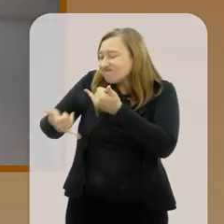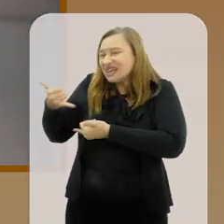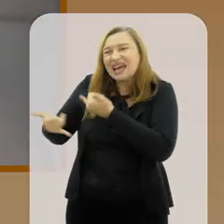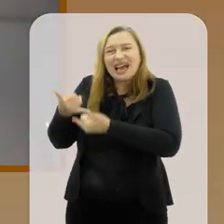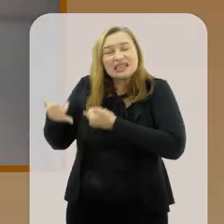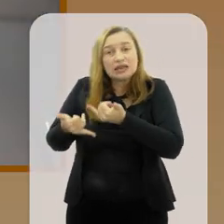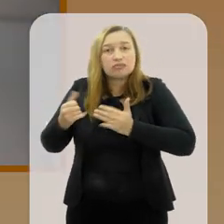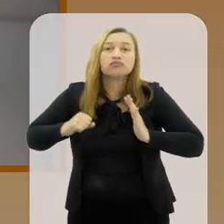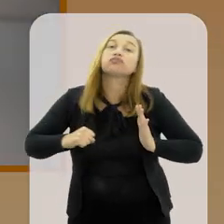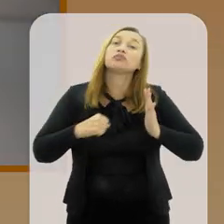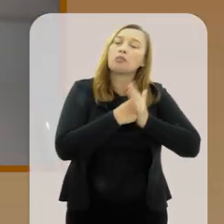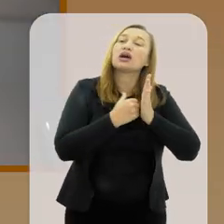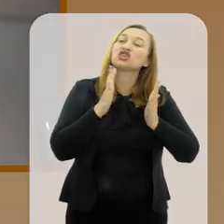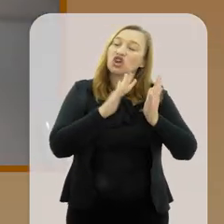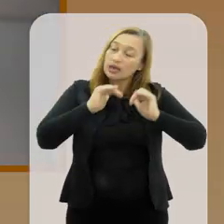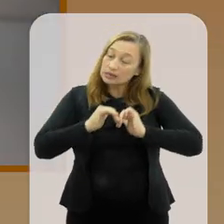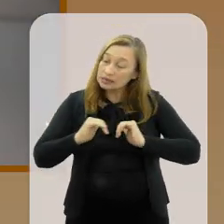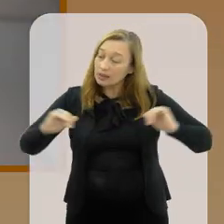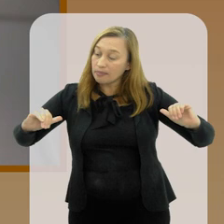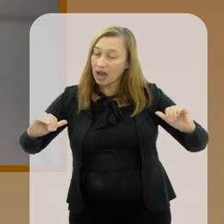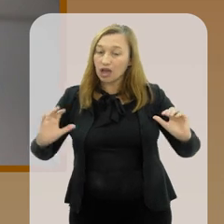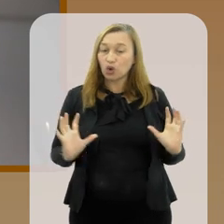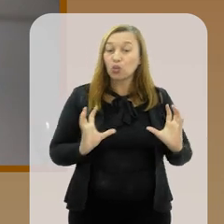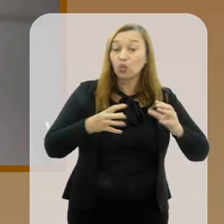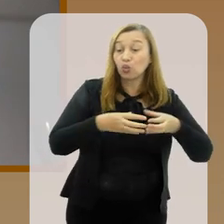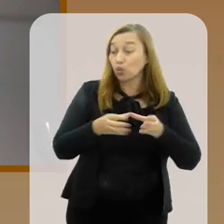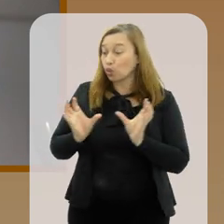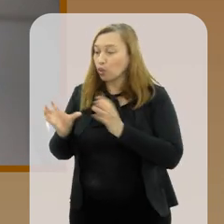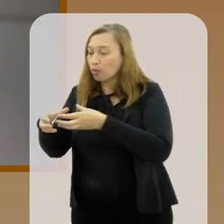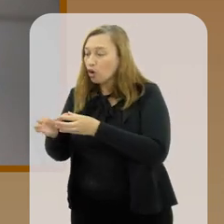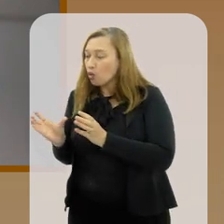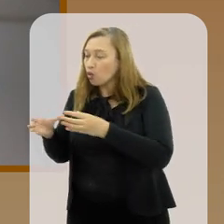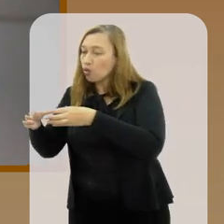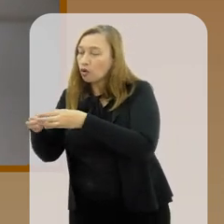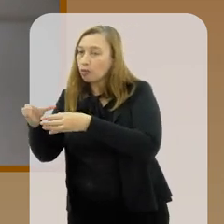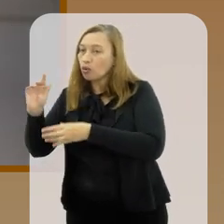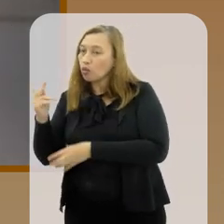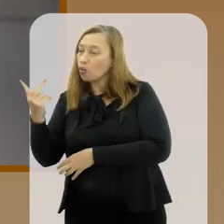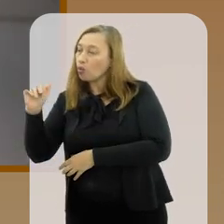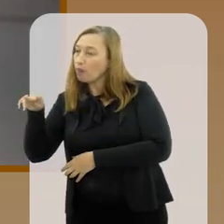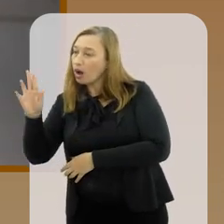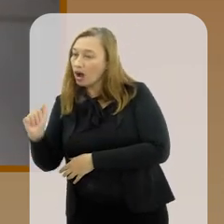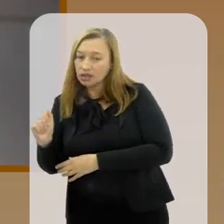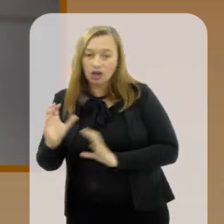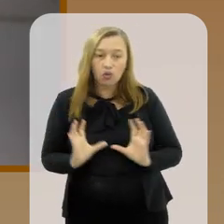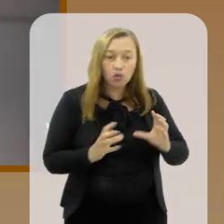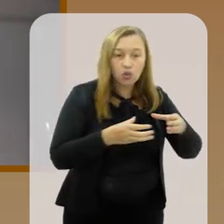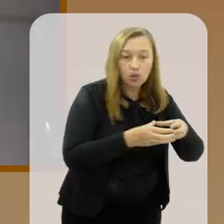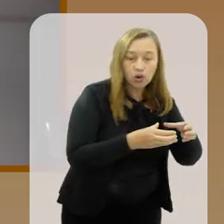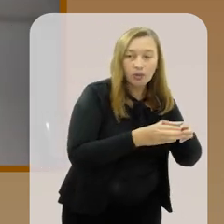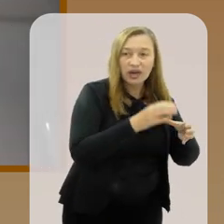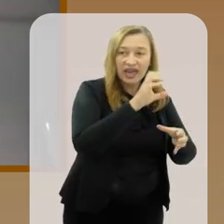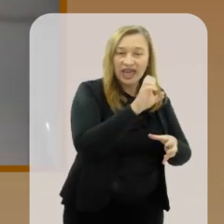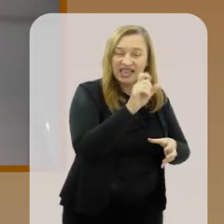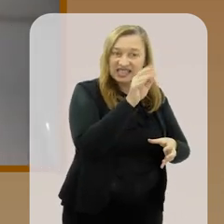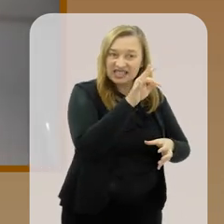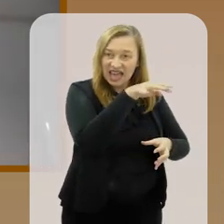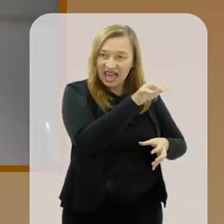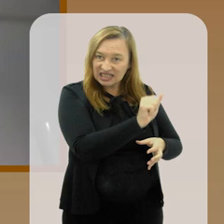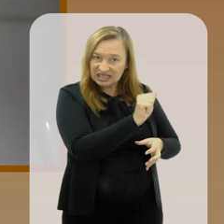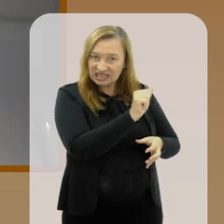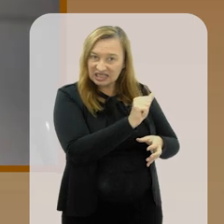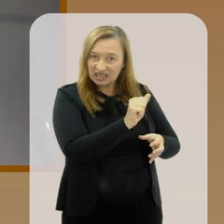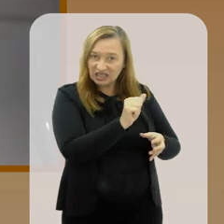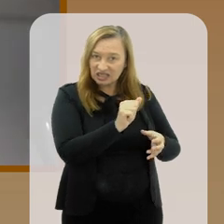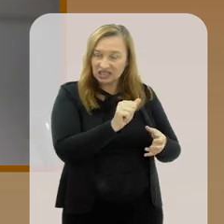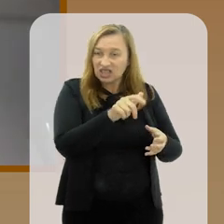brincadeira. E isso tem um impacto. Isso já separa as pessoas entre essas categorias. Nem todo mundo vai poder fazer matemática num